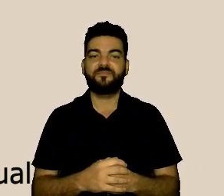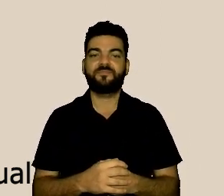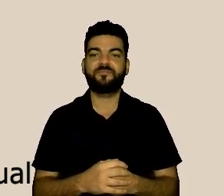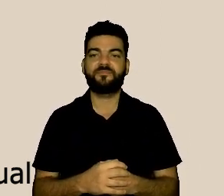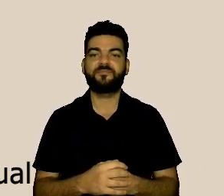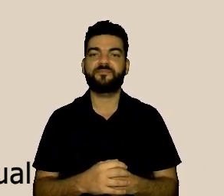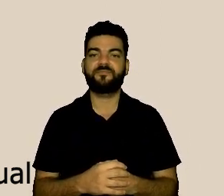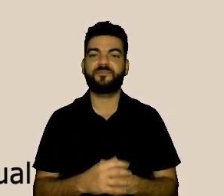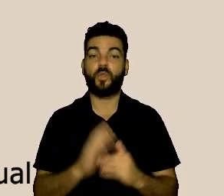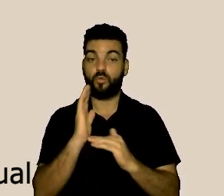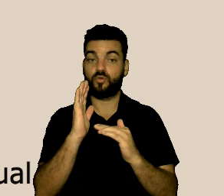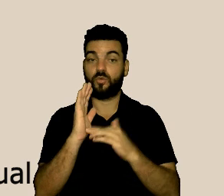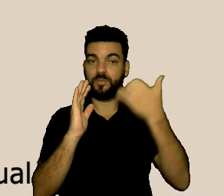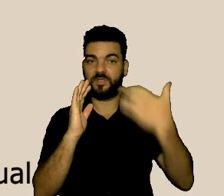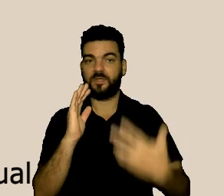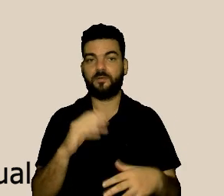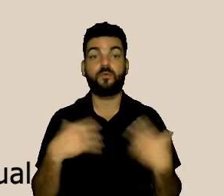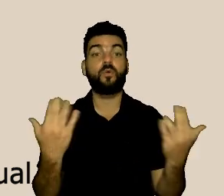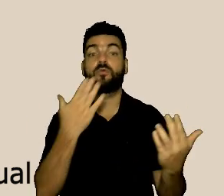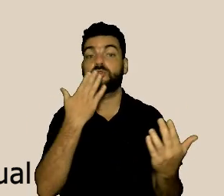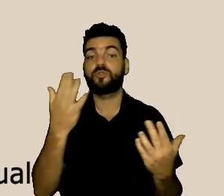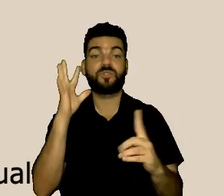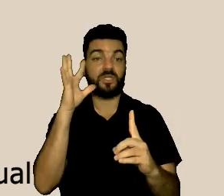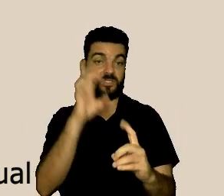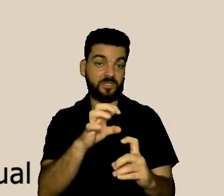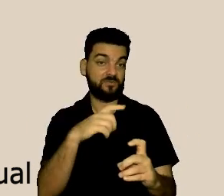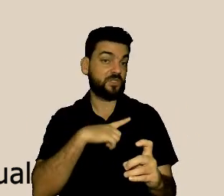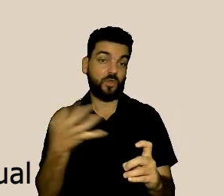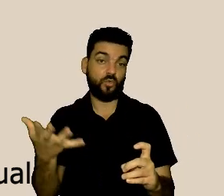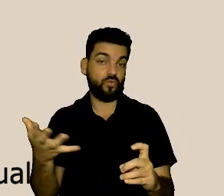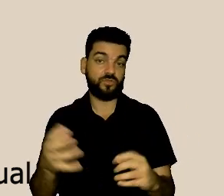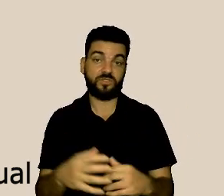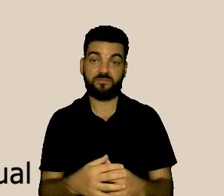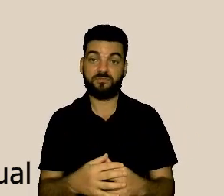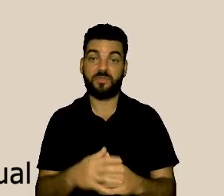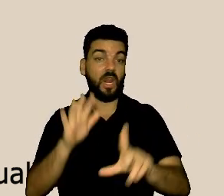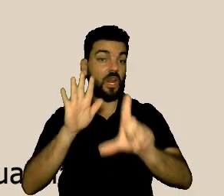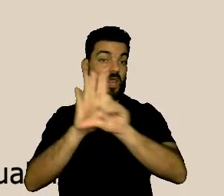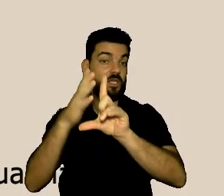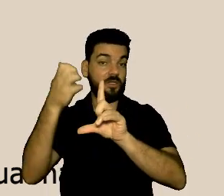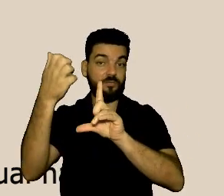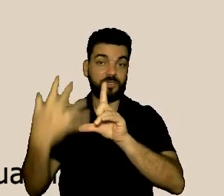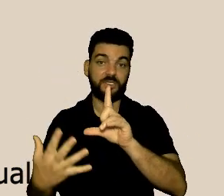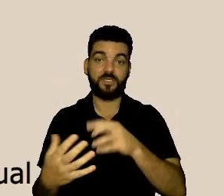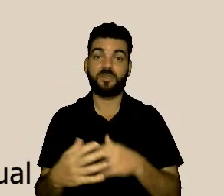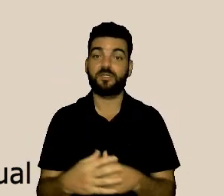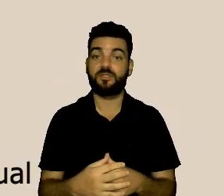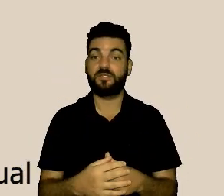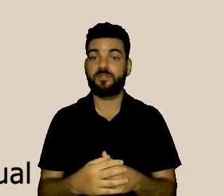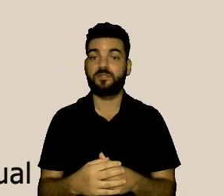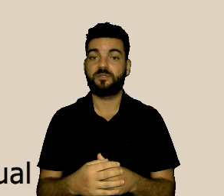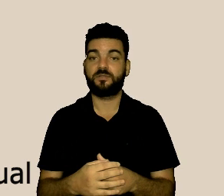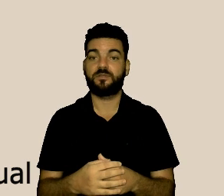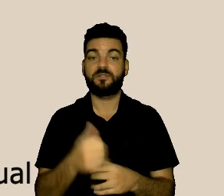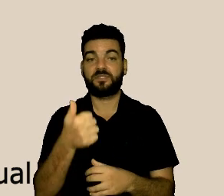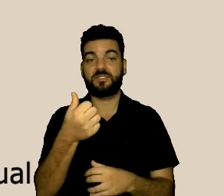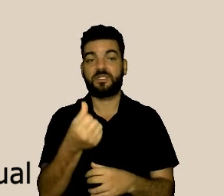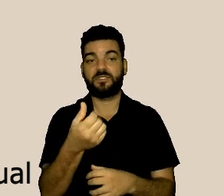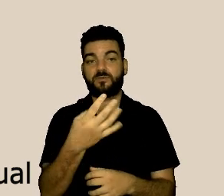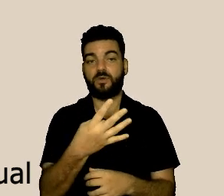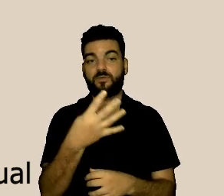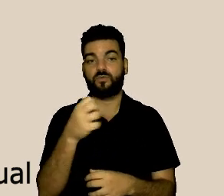pela nossa lei 16.488, ele pode ser um assédio sexual por chantagem ou por